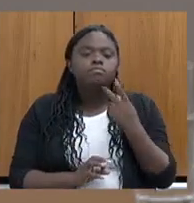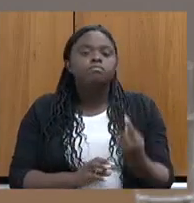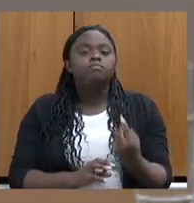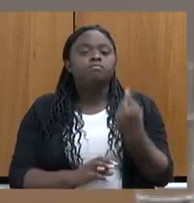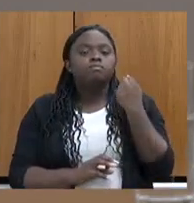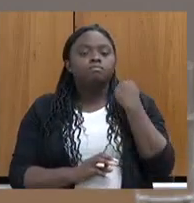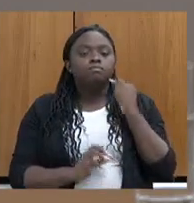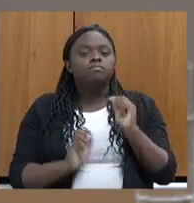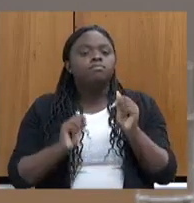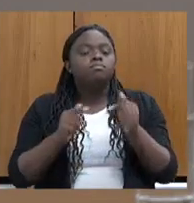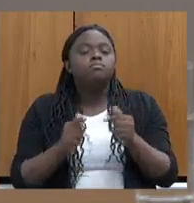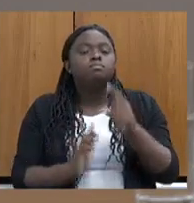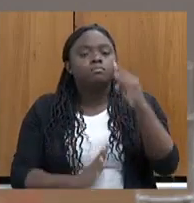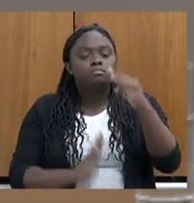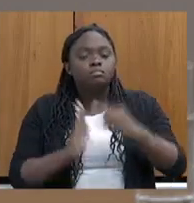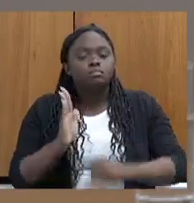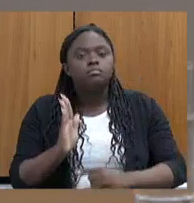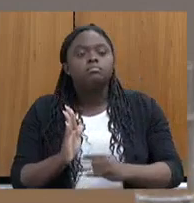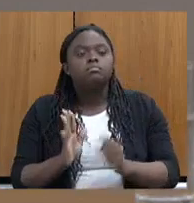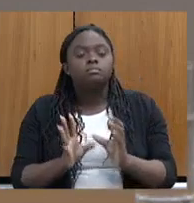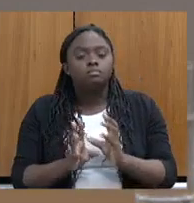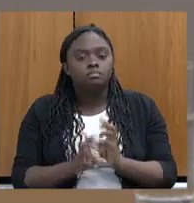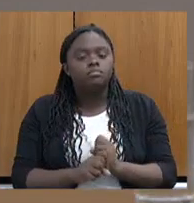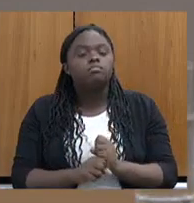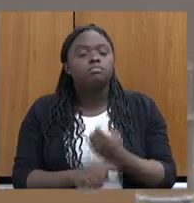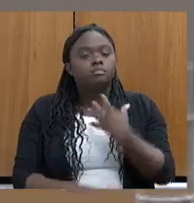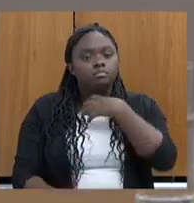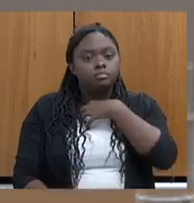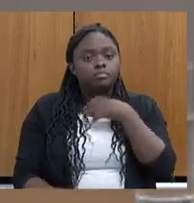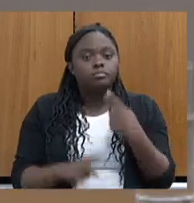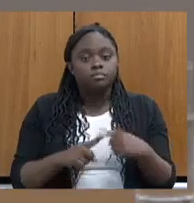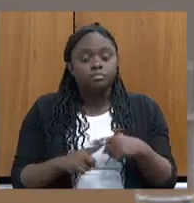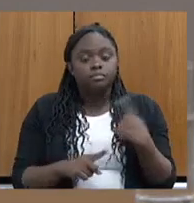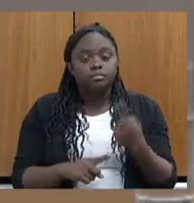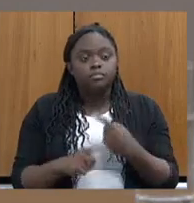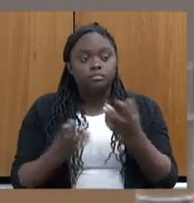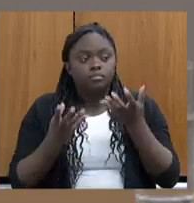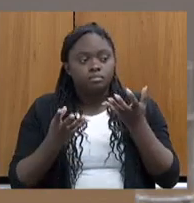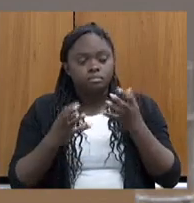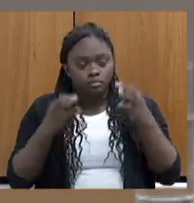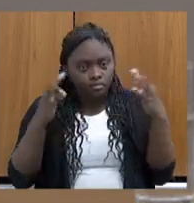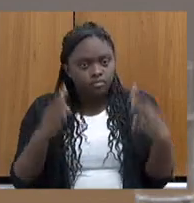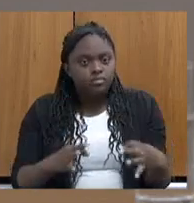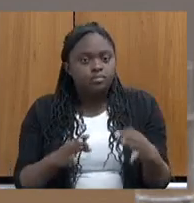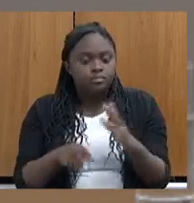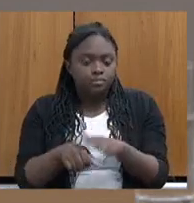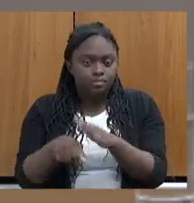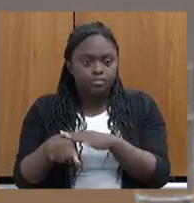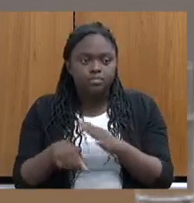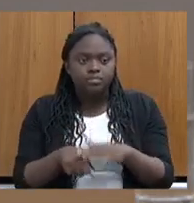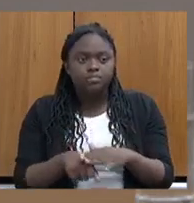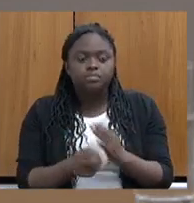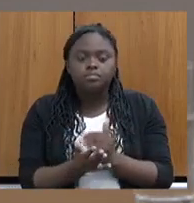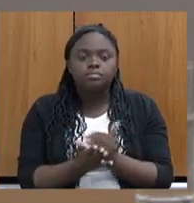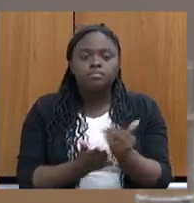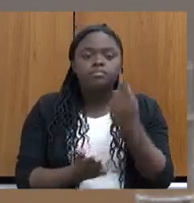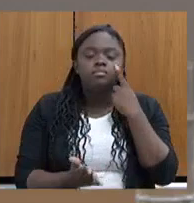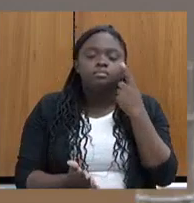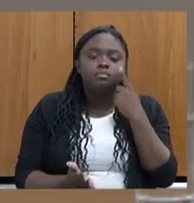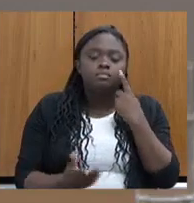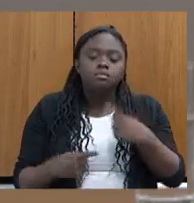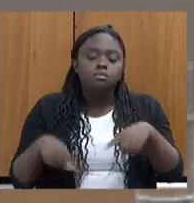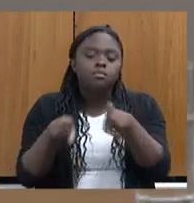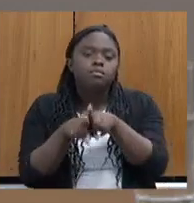diagnóstico qualitativo, é nesse sentido. Porque a gente quer fazer políticas assertivas. E aí começar a ver recursos e